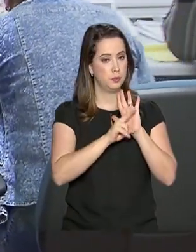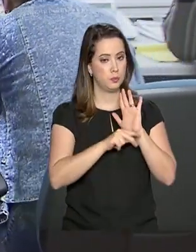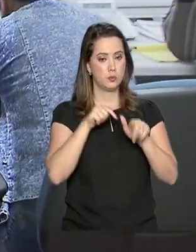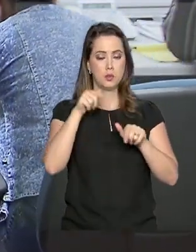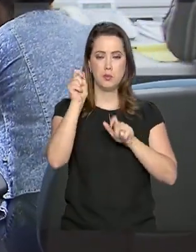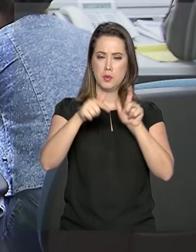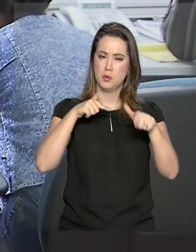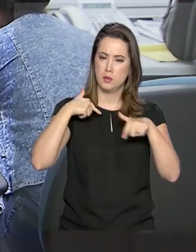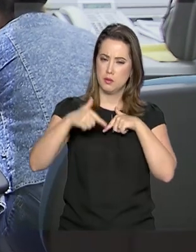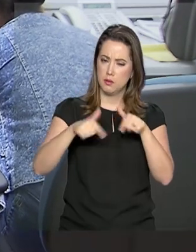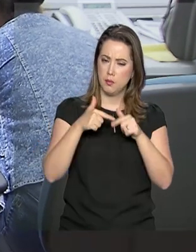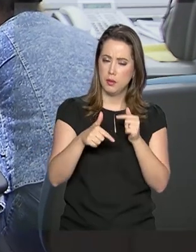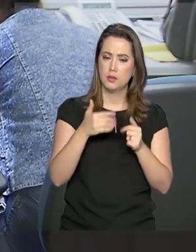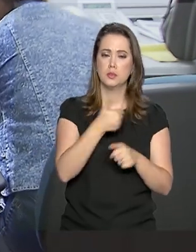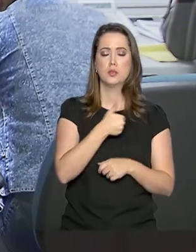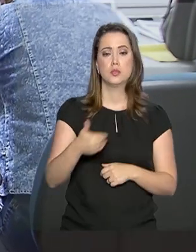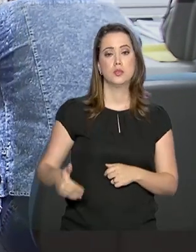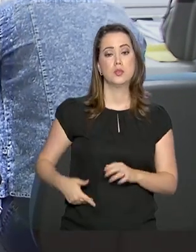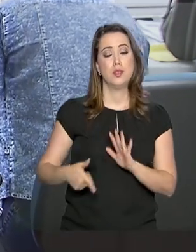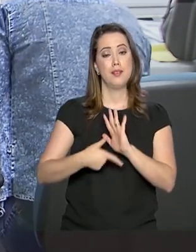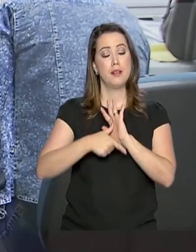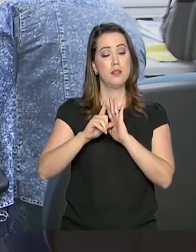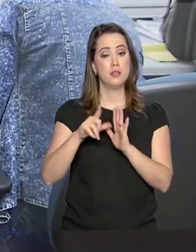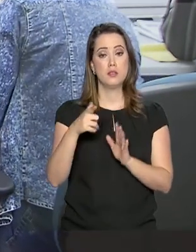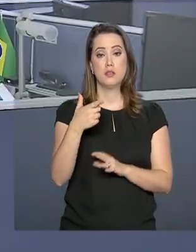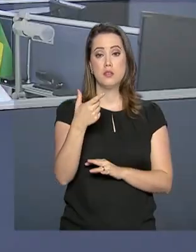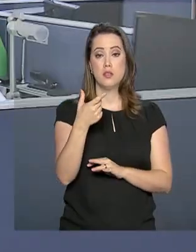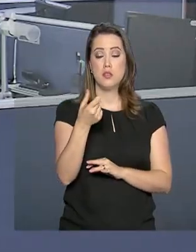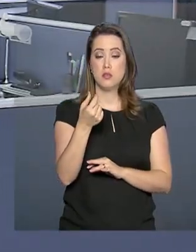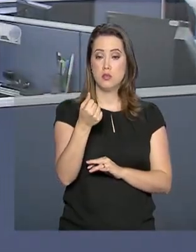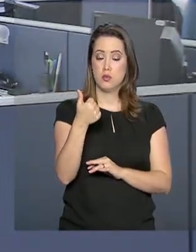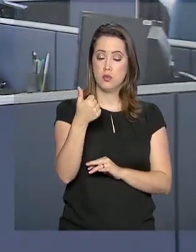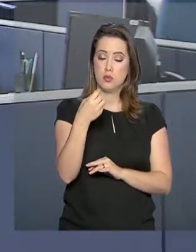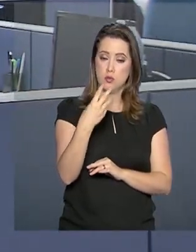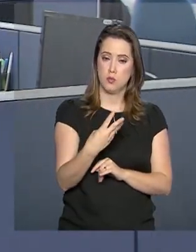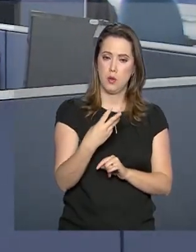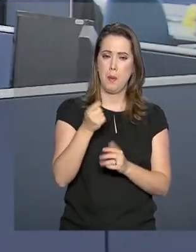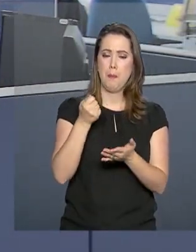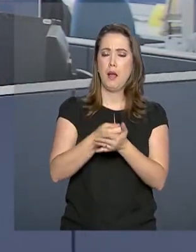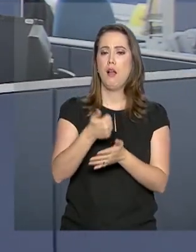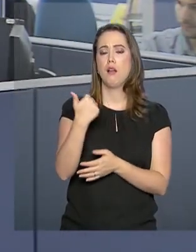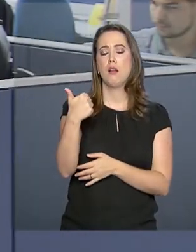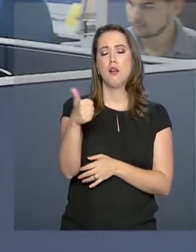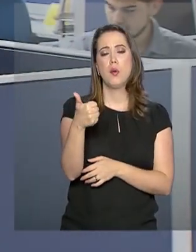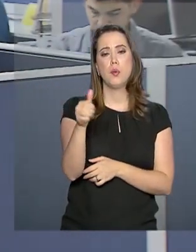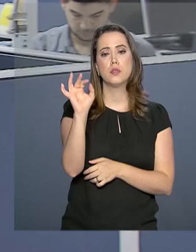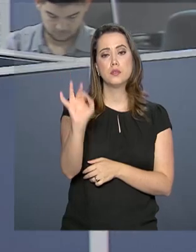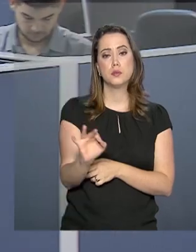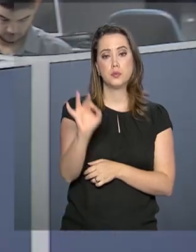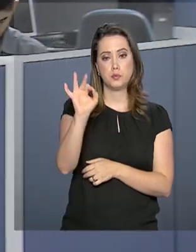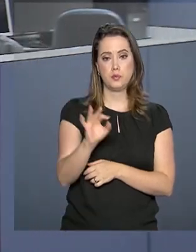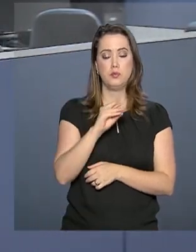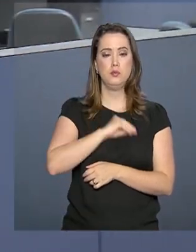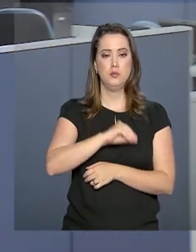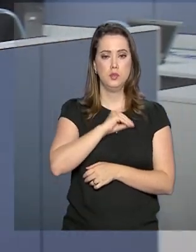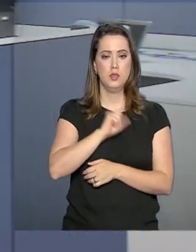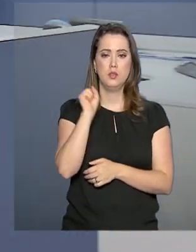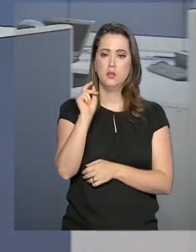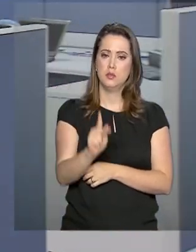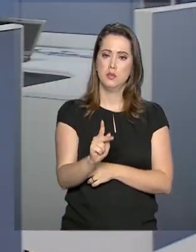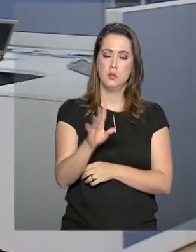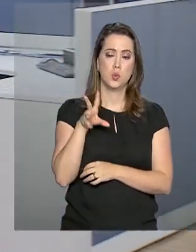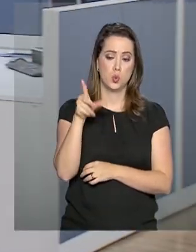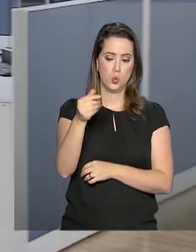funcionários que ingressaram no serviço público antes de 2003 contribuem com 11% do salário e se aposentam com